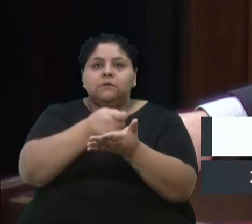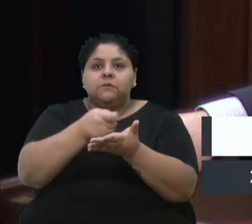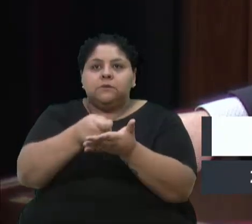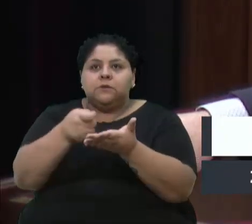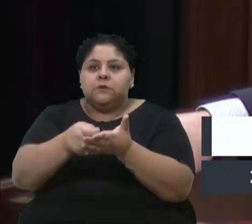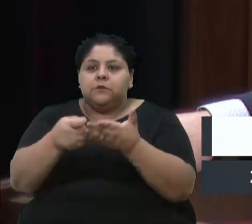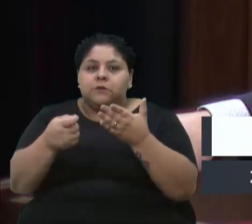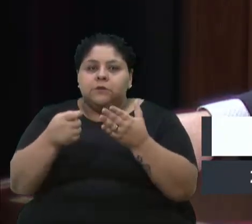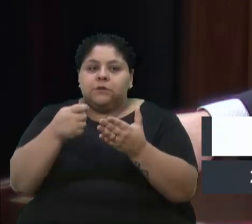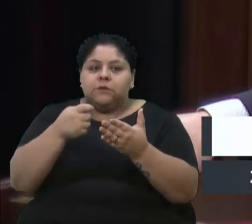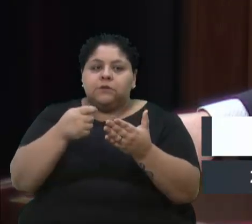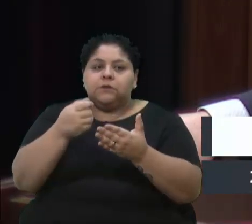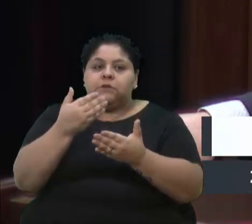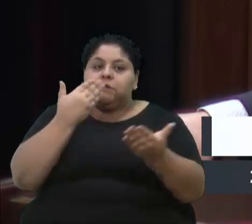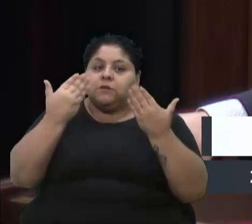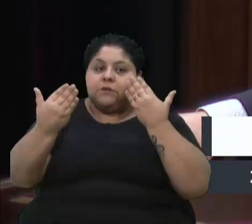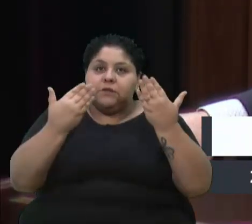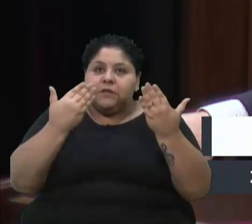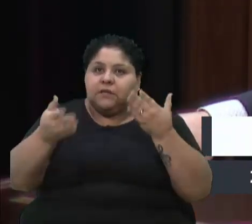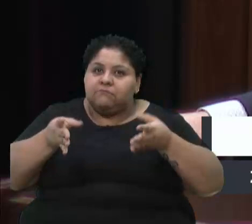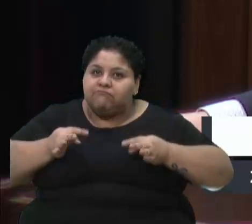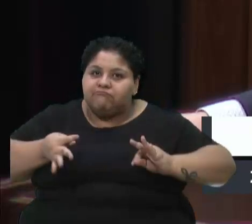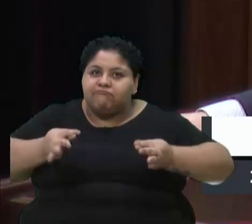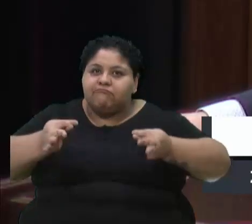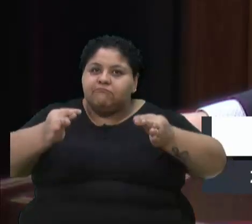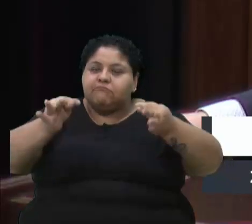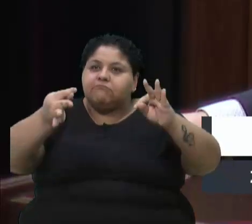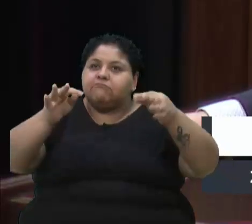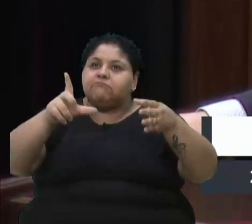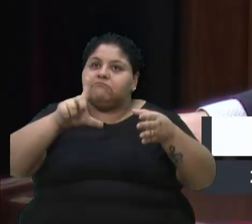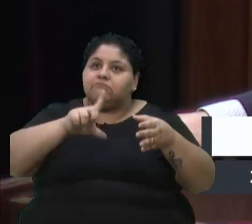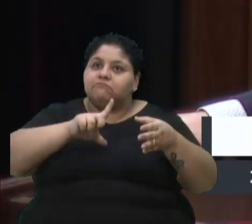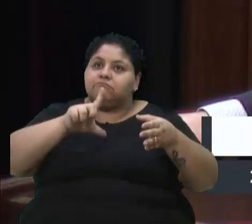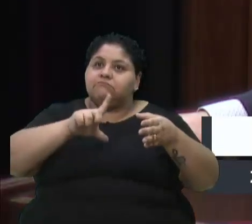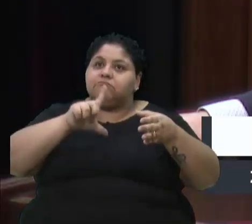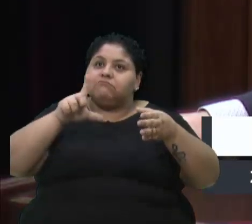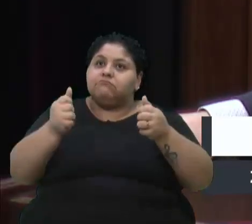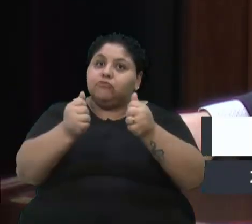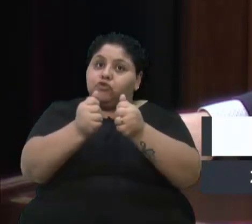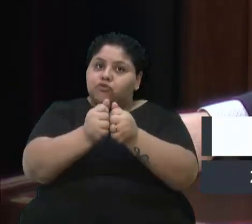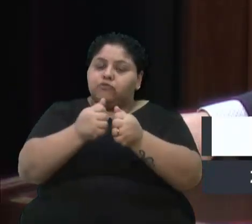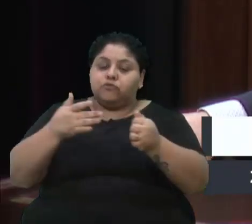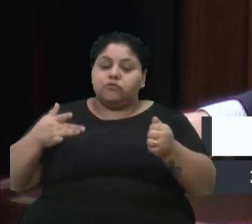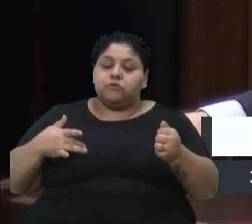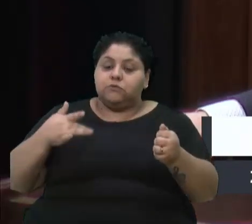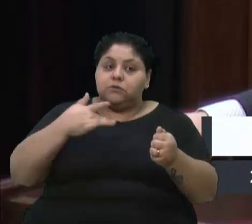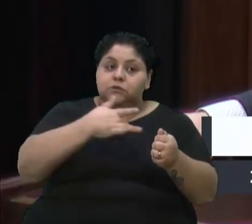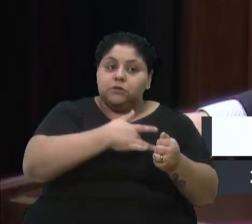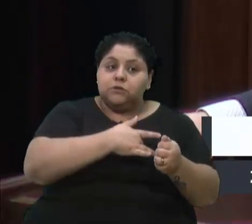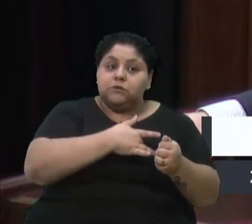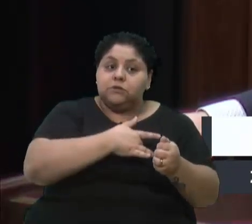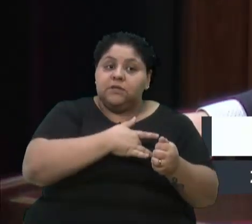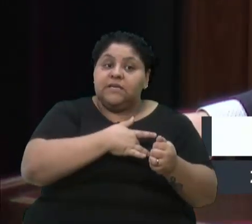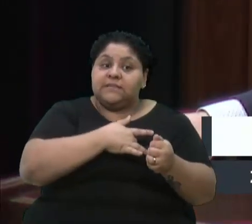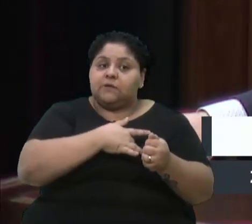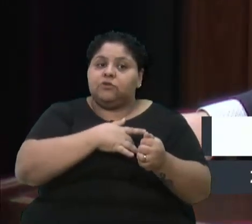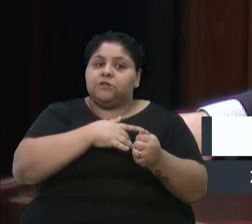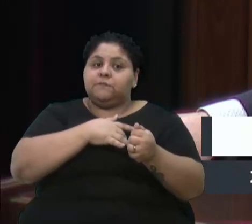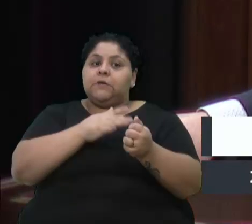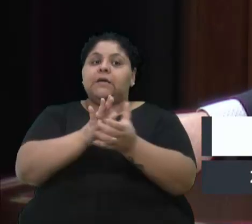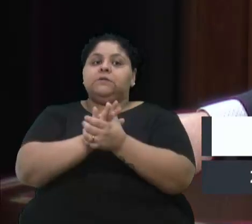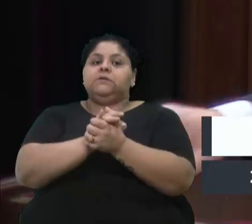técnica perante esse contrato que existe junto com a Insaúde, uma análise técnica jurídica.